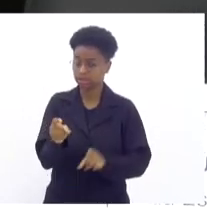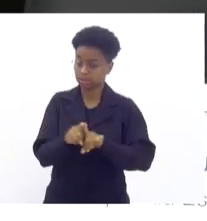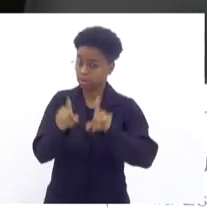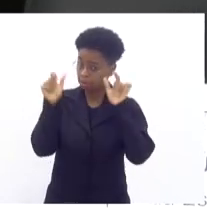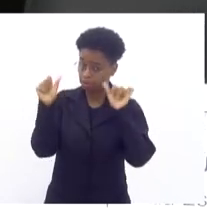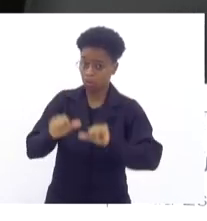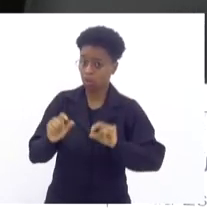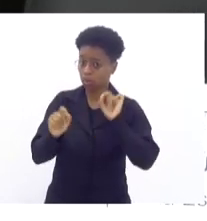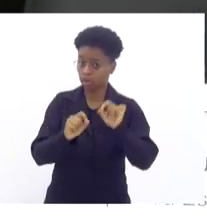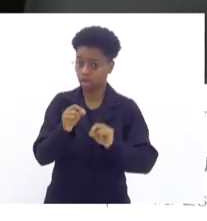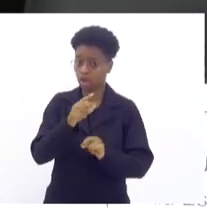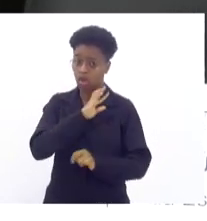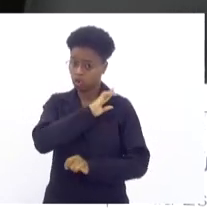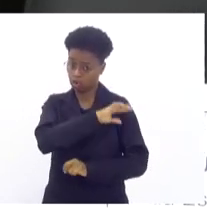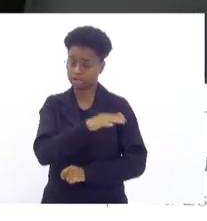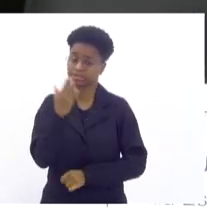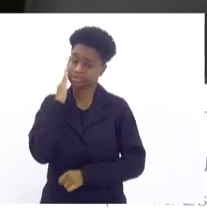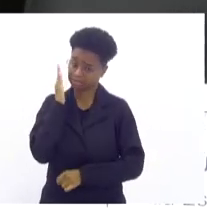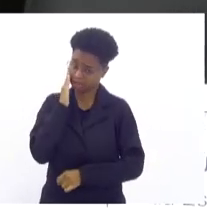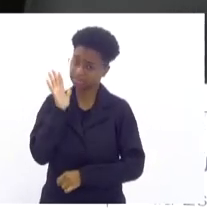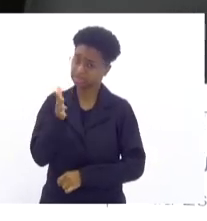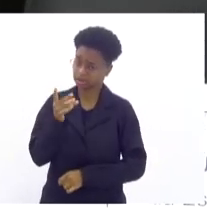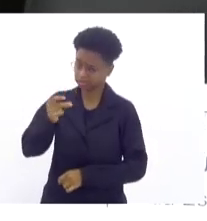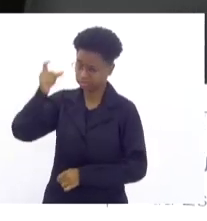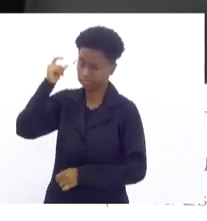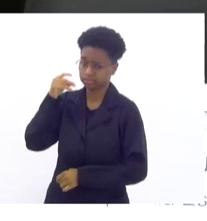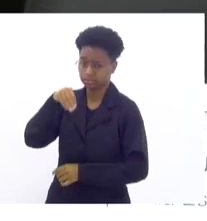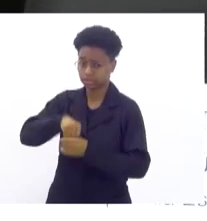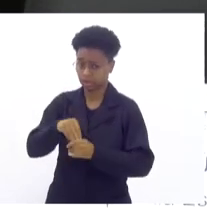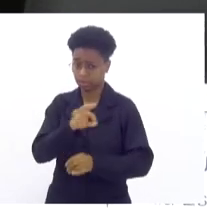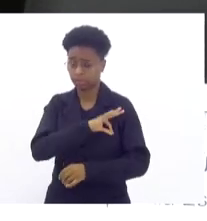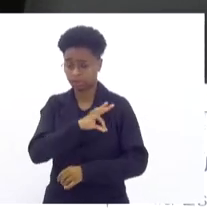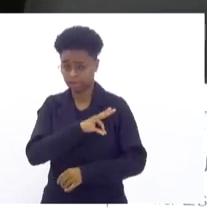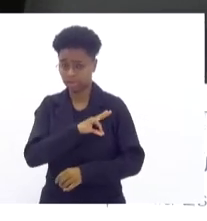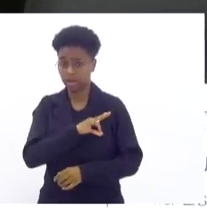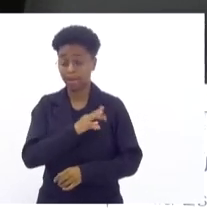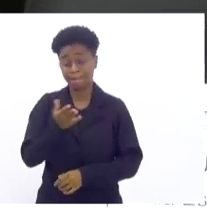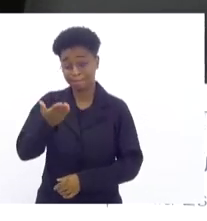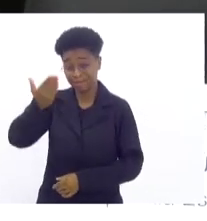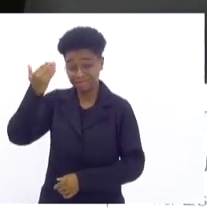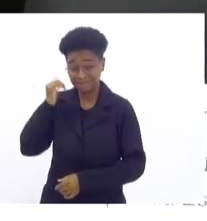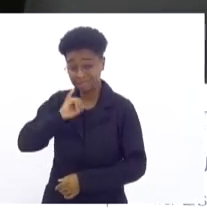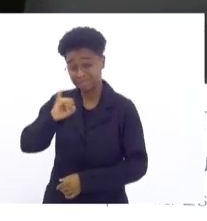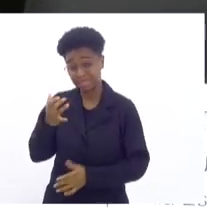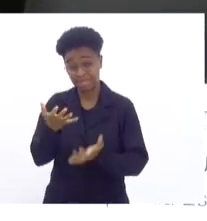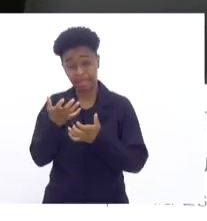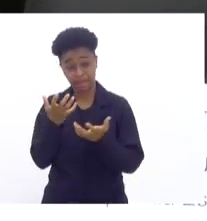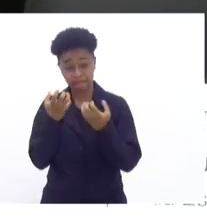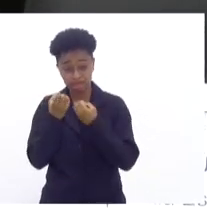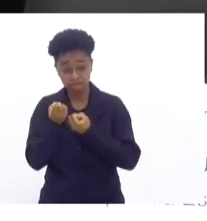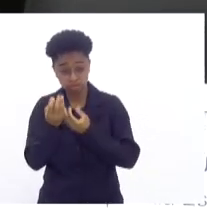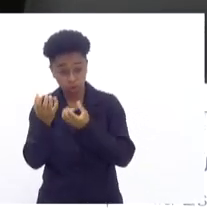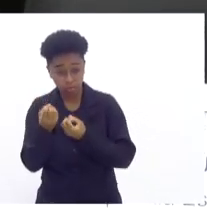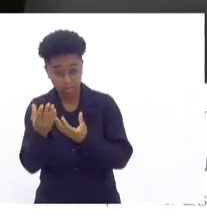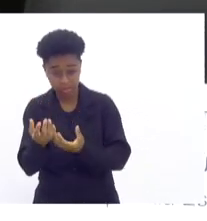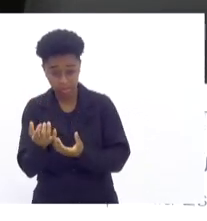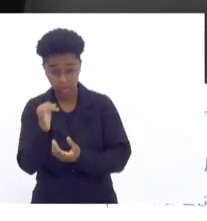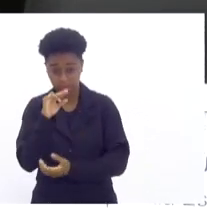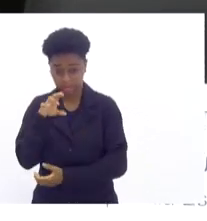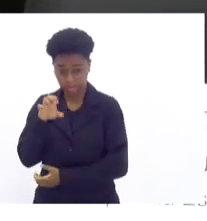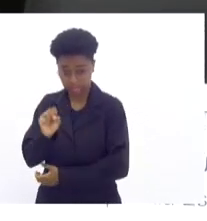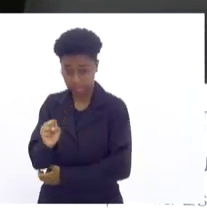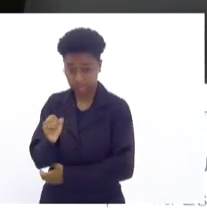tudo, os coronéis aqui sabem disso, são antigos de polícia como o Márcio, a gente, antigamente quando a gente queria uma informação da Uninês, de um